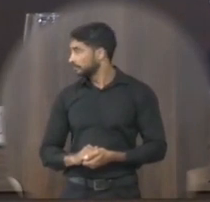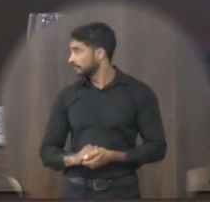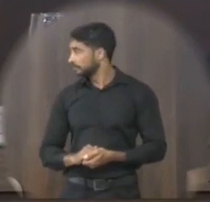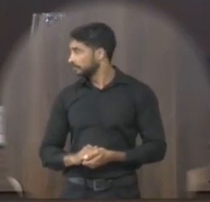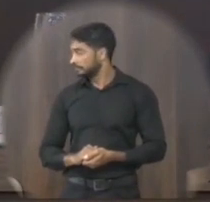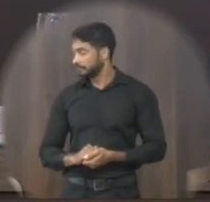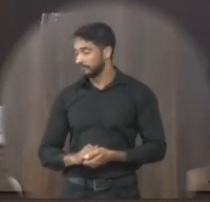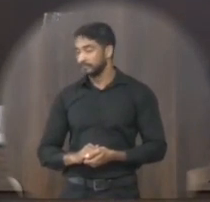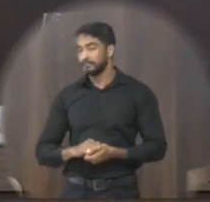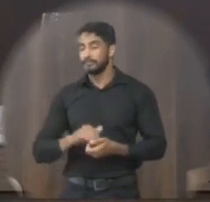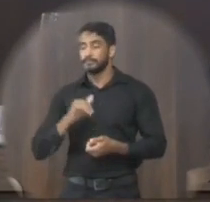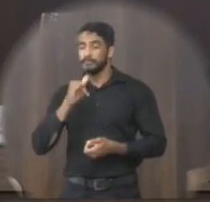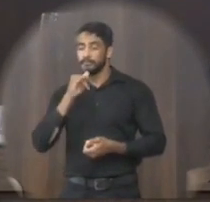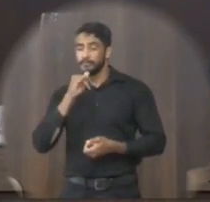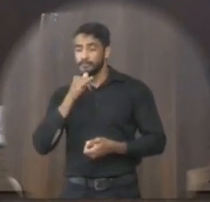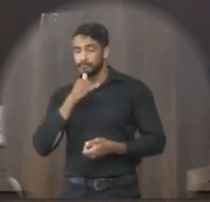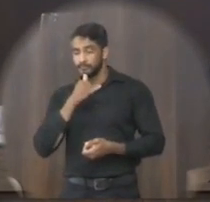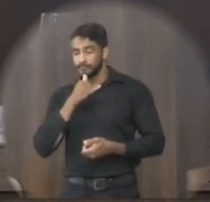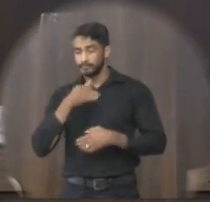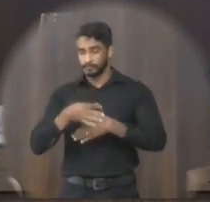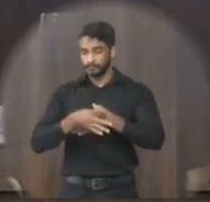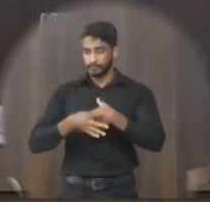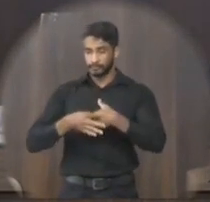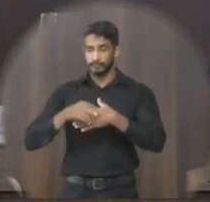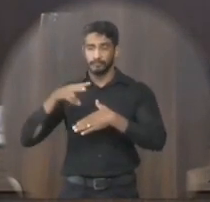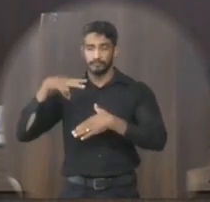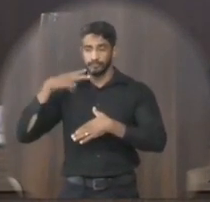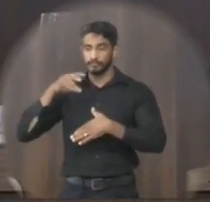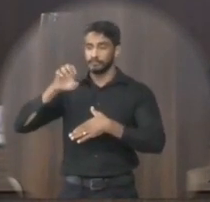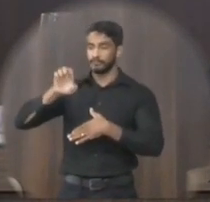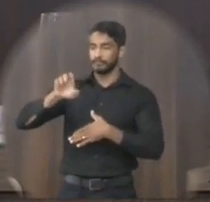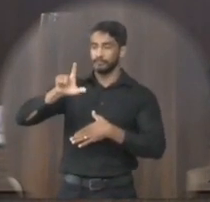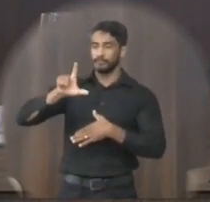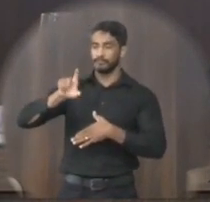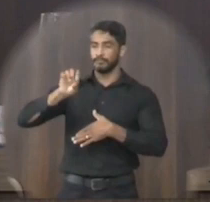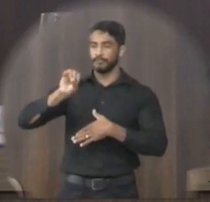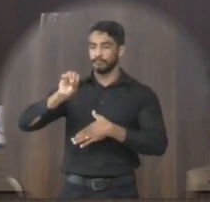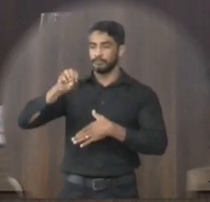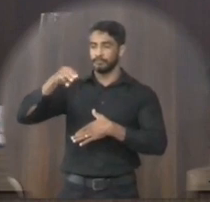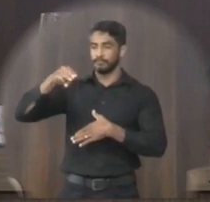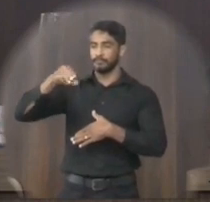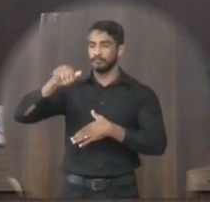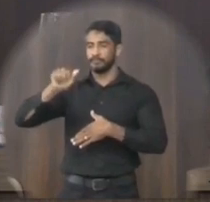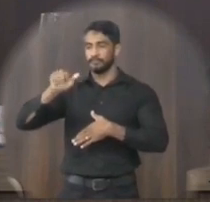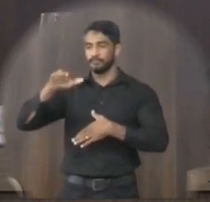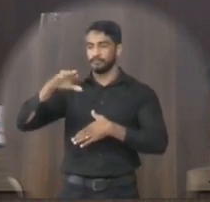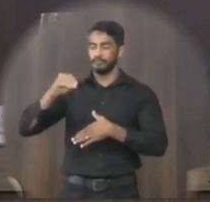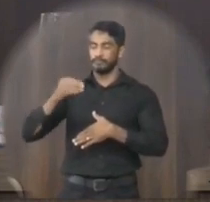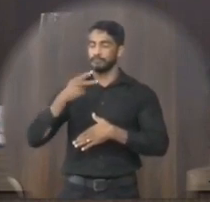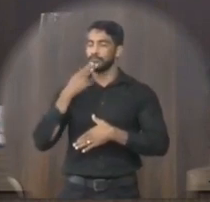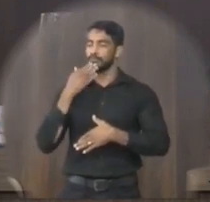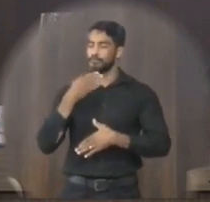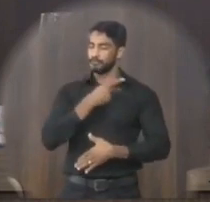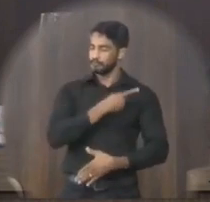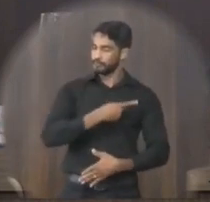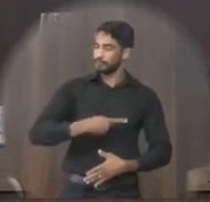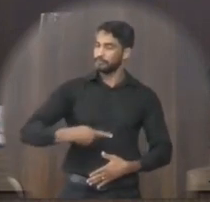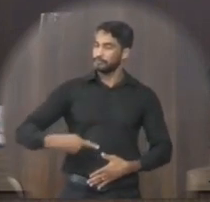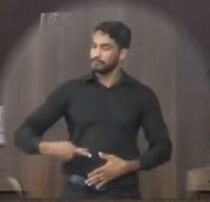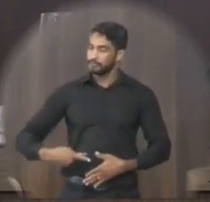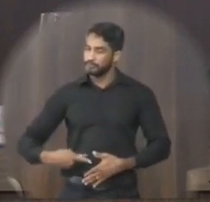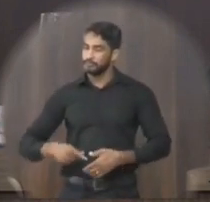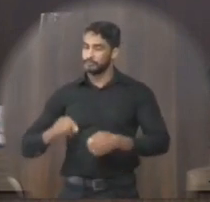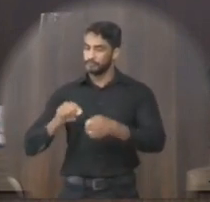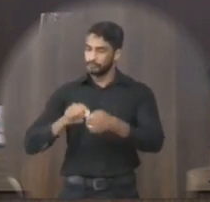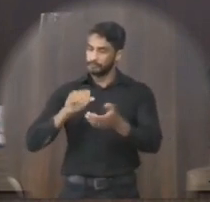voto de pesar de autoria do vereador Elis Márcio Borges Ferreira Roma requer a seu presidente Ramon Alexandre Araújo que